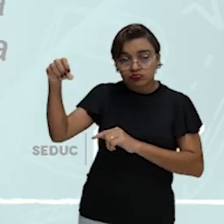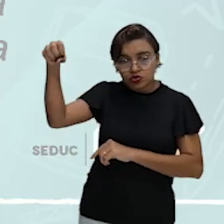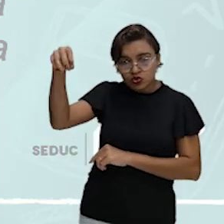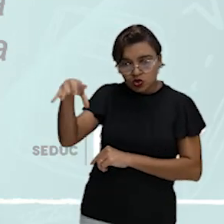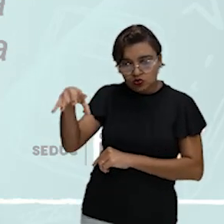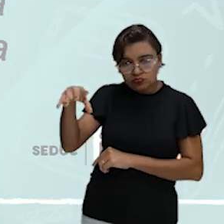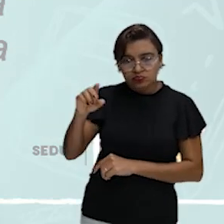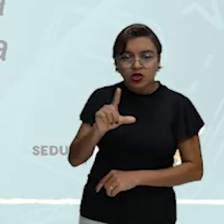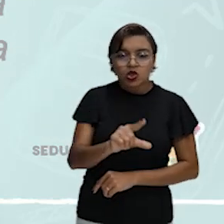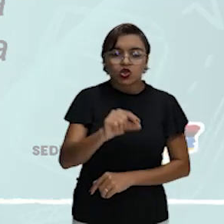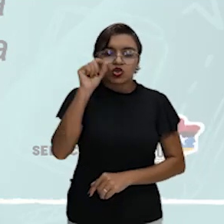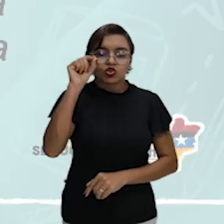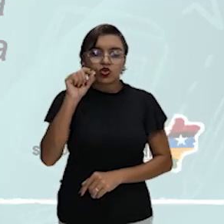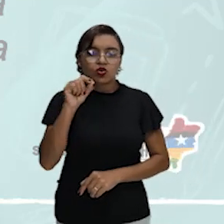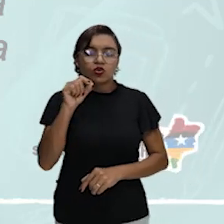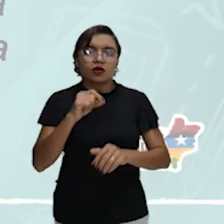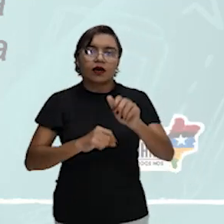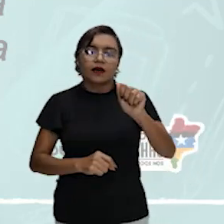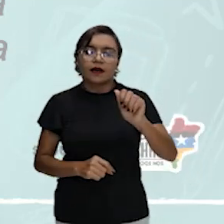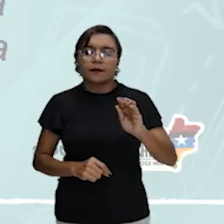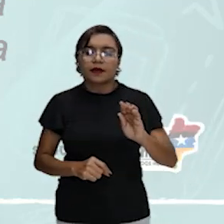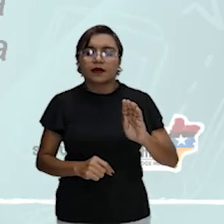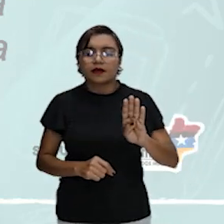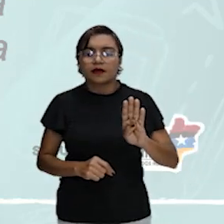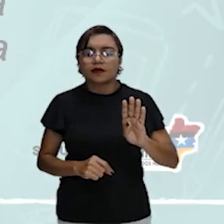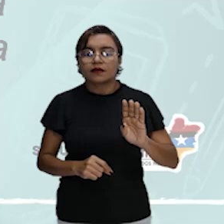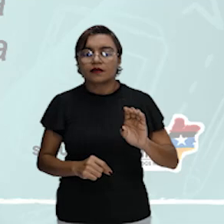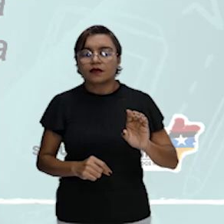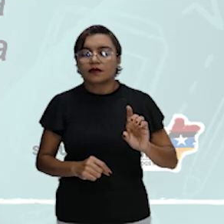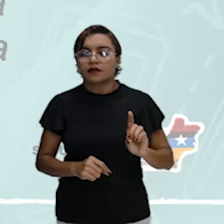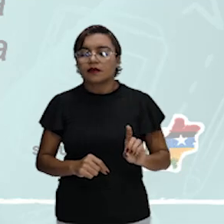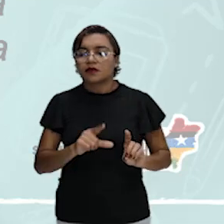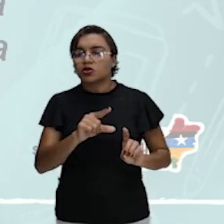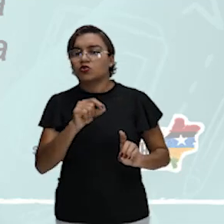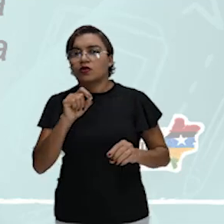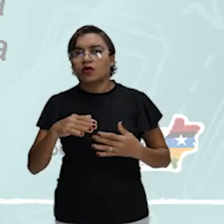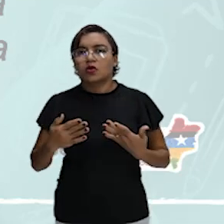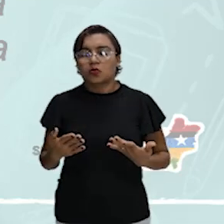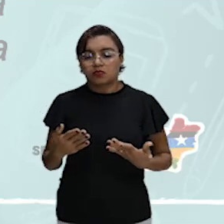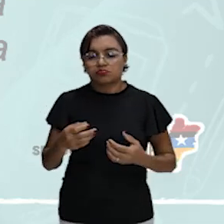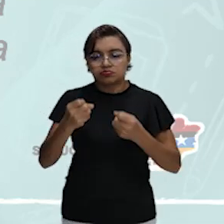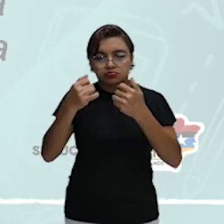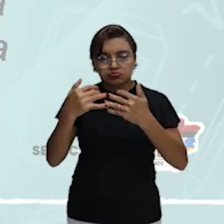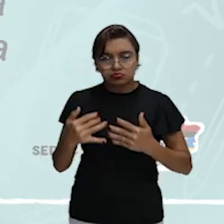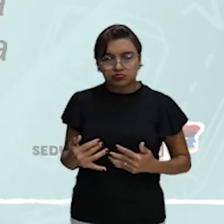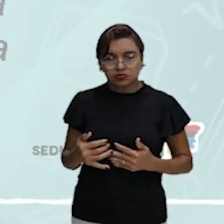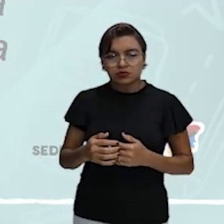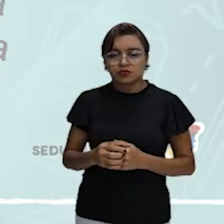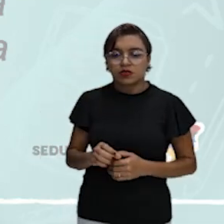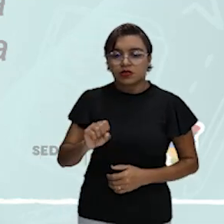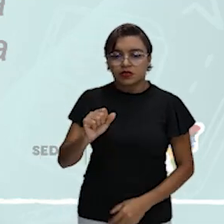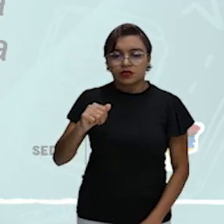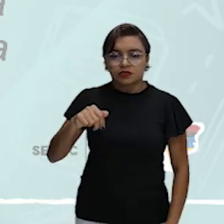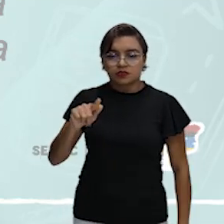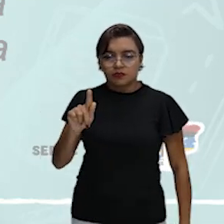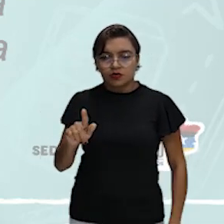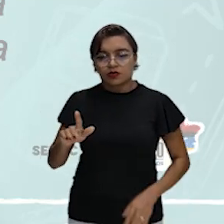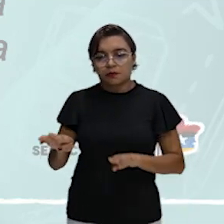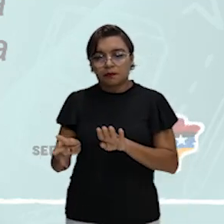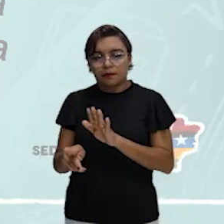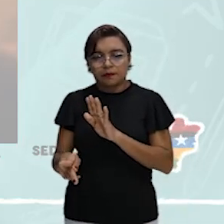marque dentre as alternativas a seguir, aquele que indica outra denominação dada ao smog de Los Angeles. Gente,